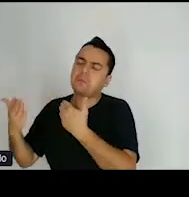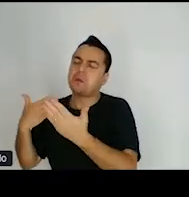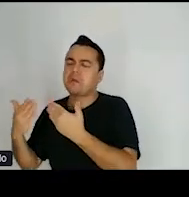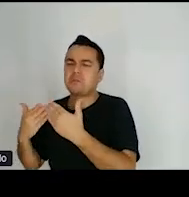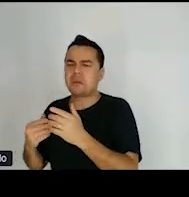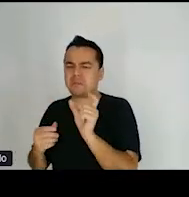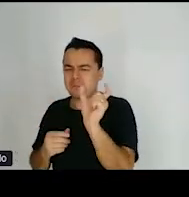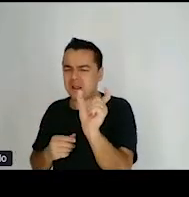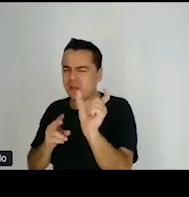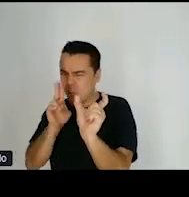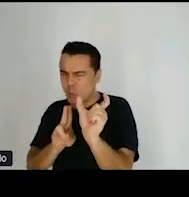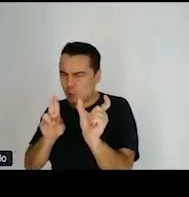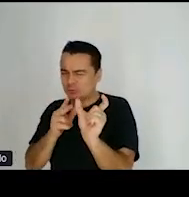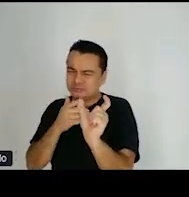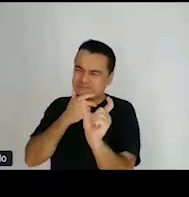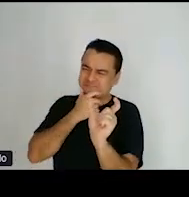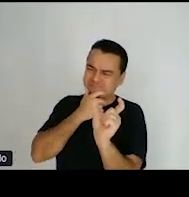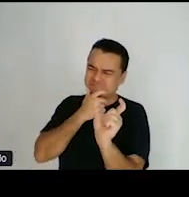duas palavras,